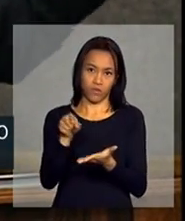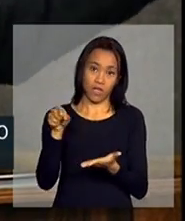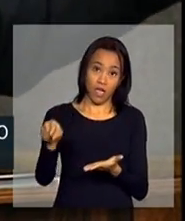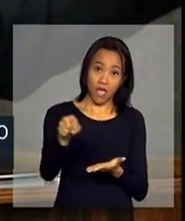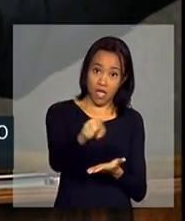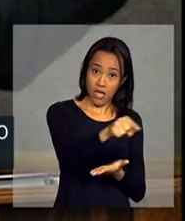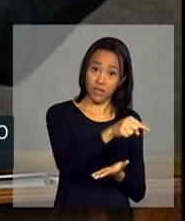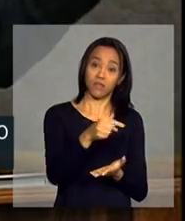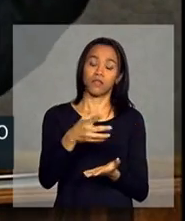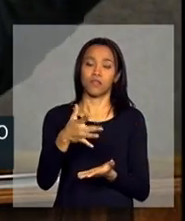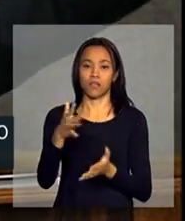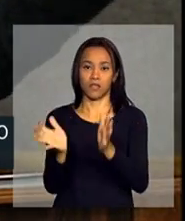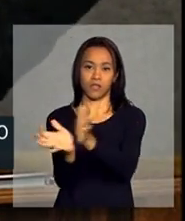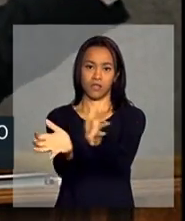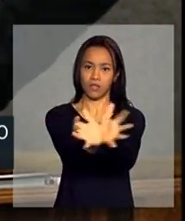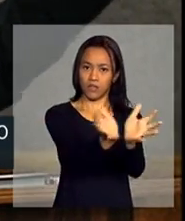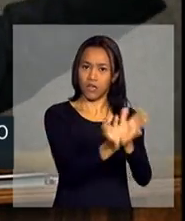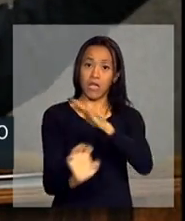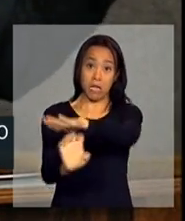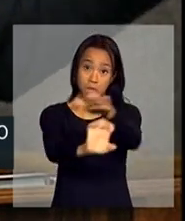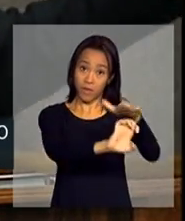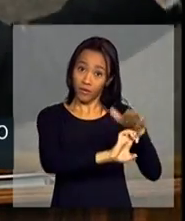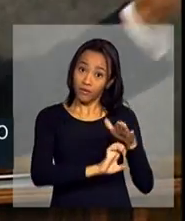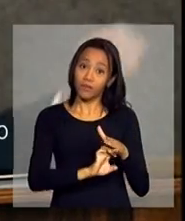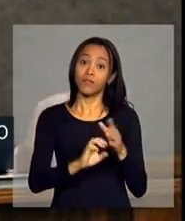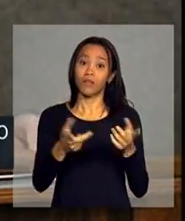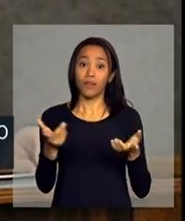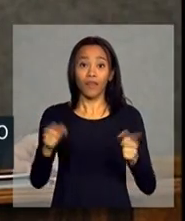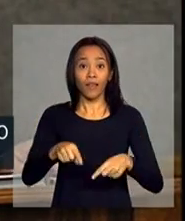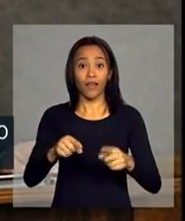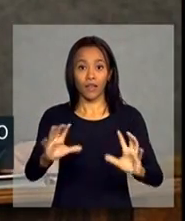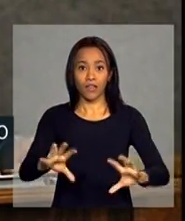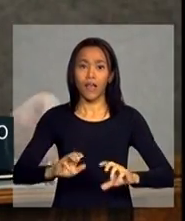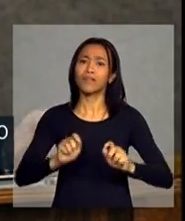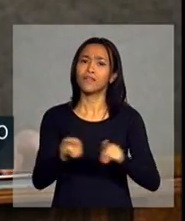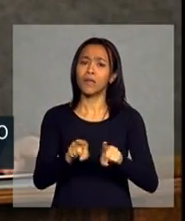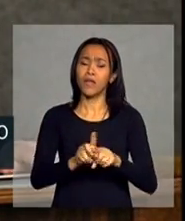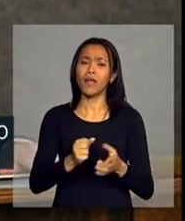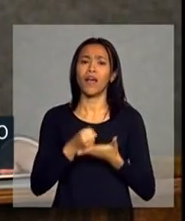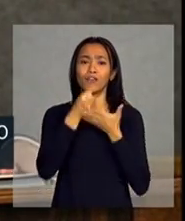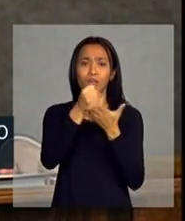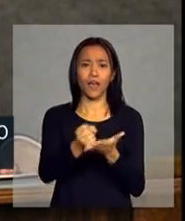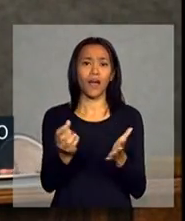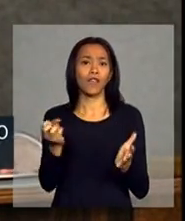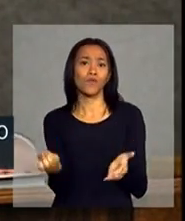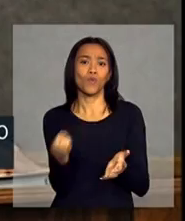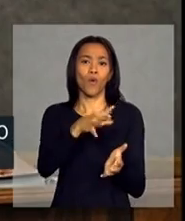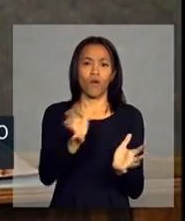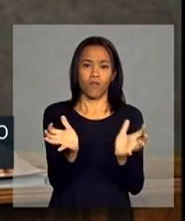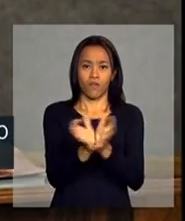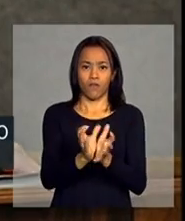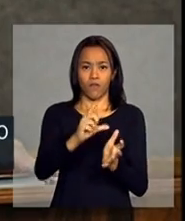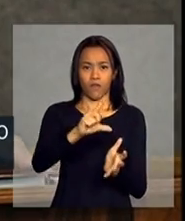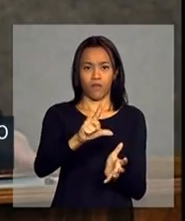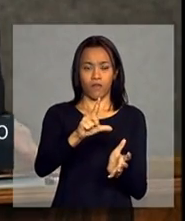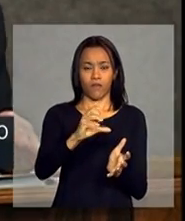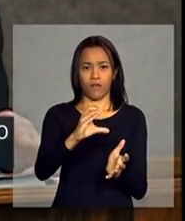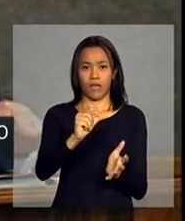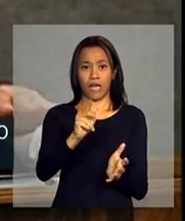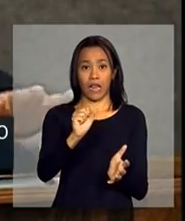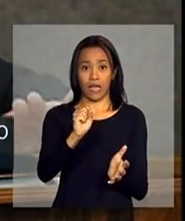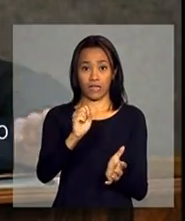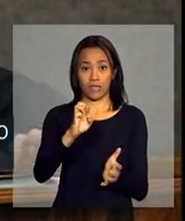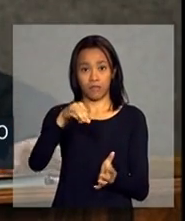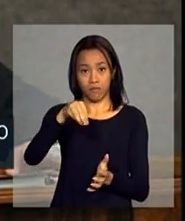essa população que foi recortada aqui, que é a nova classe média, como muito bem o Ricardo colocou. Eu viria, só para